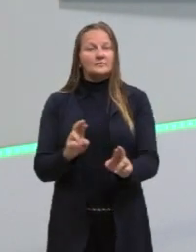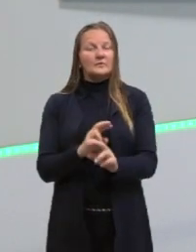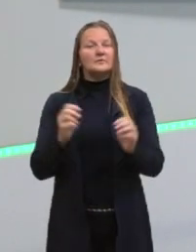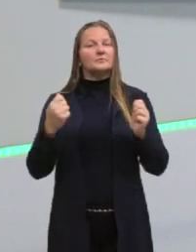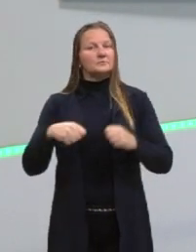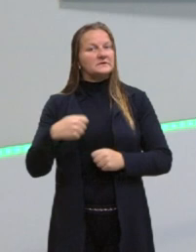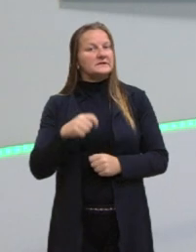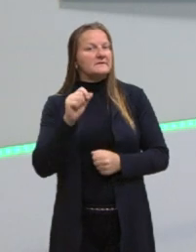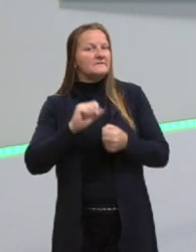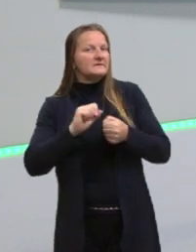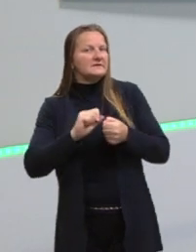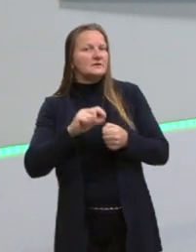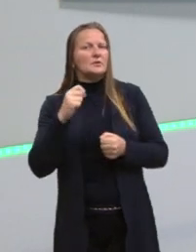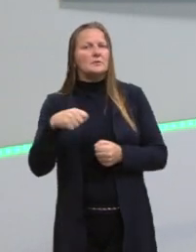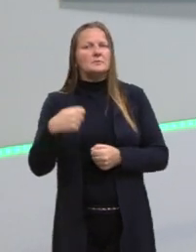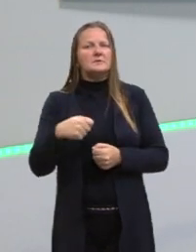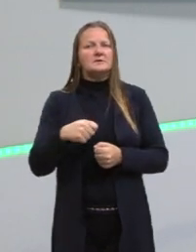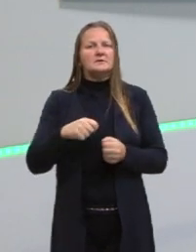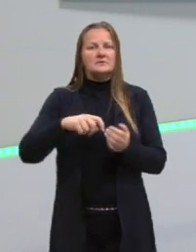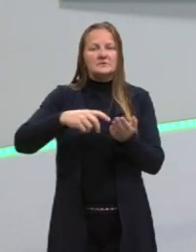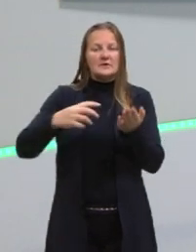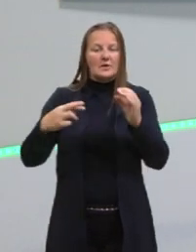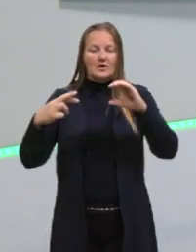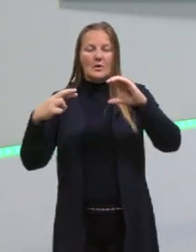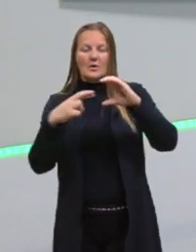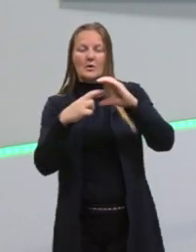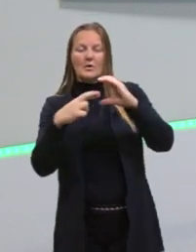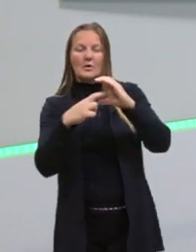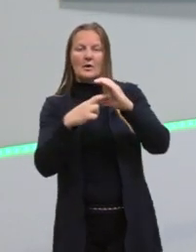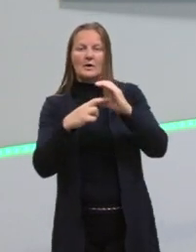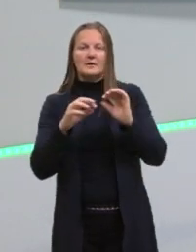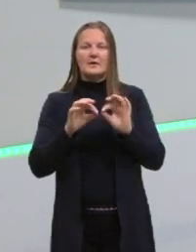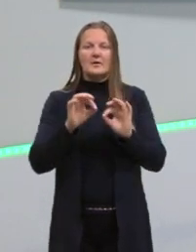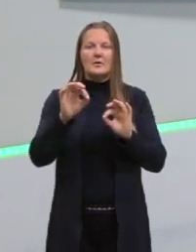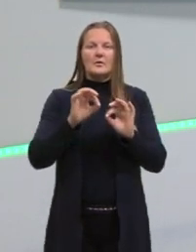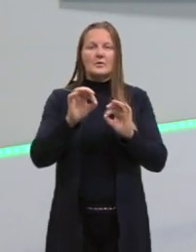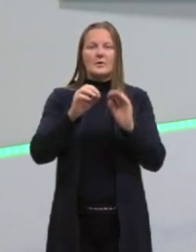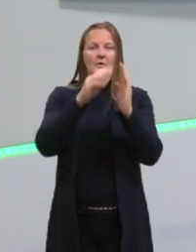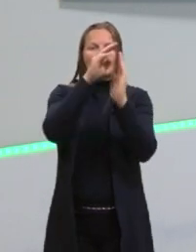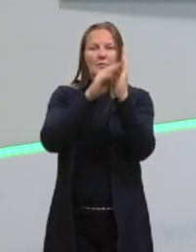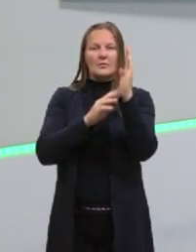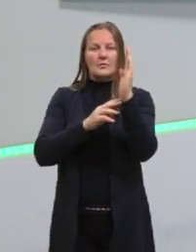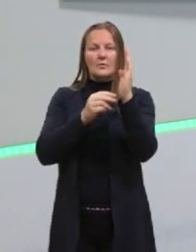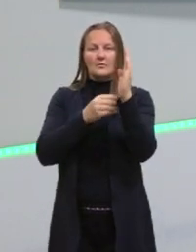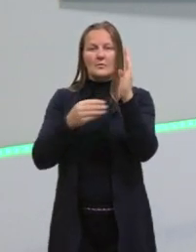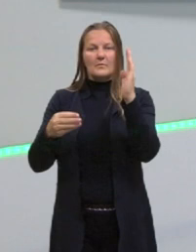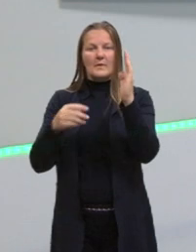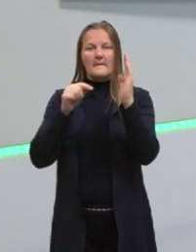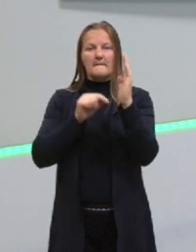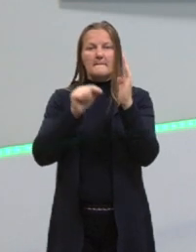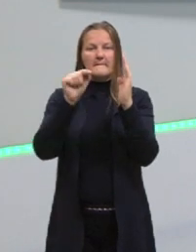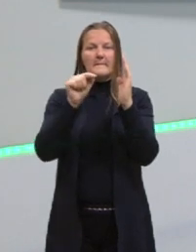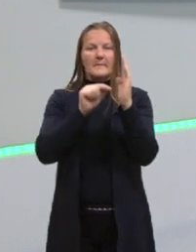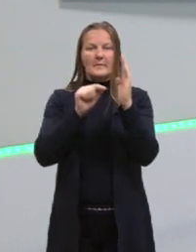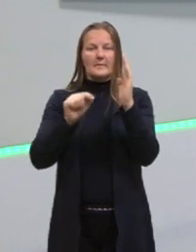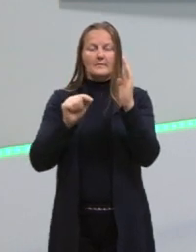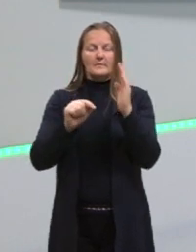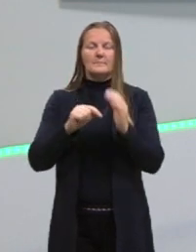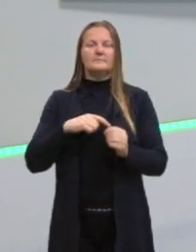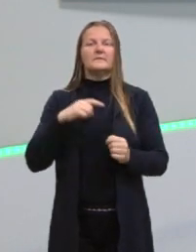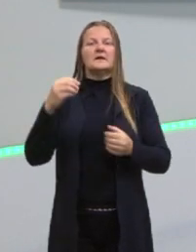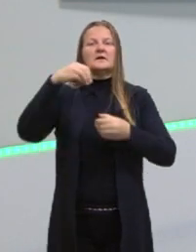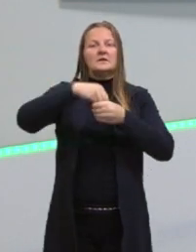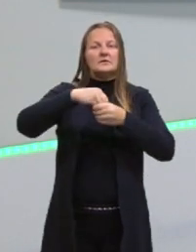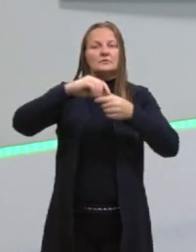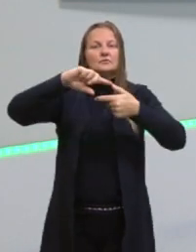precisamos, se a gente precisa do raio, coordenada do ponto, que nós já estamos vendo aí dentro da geometria